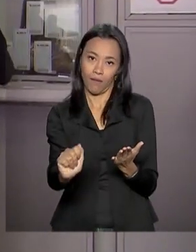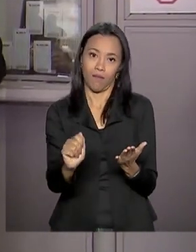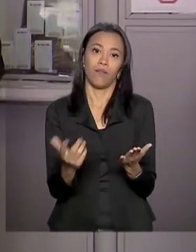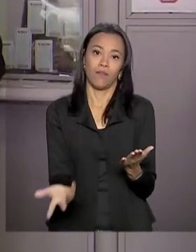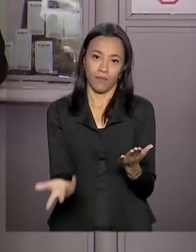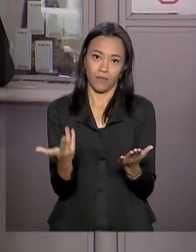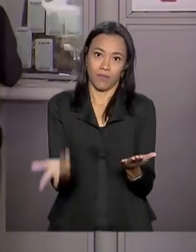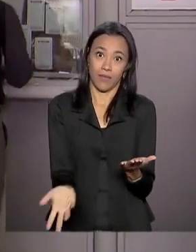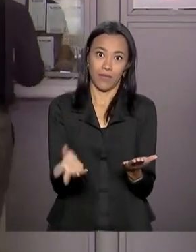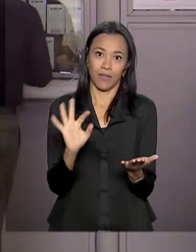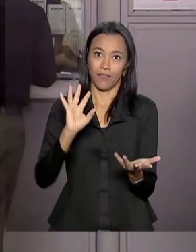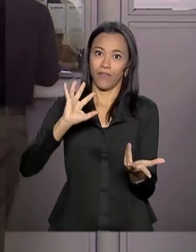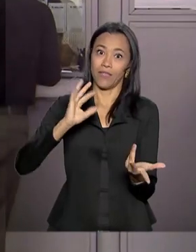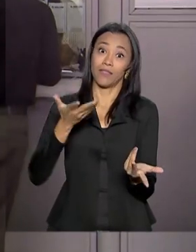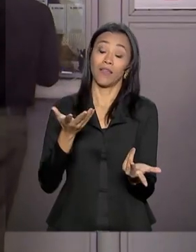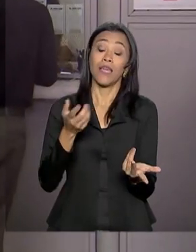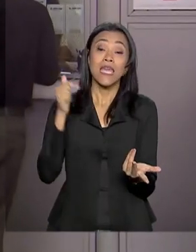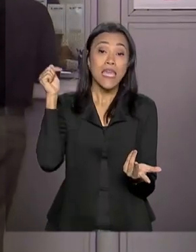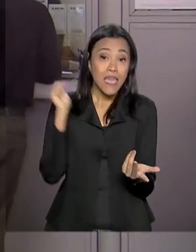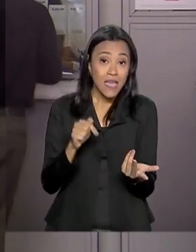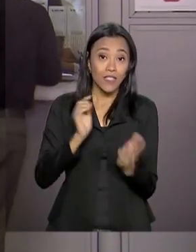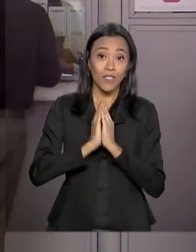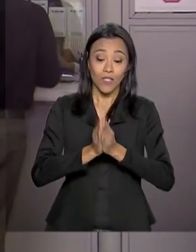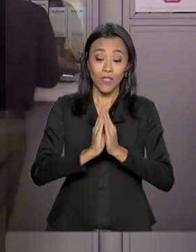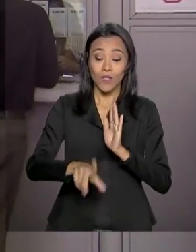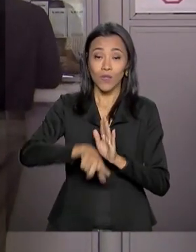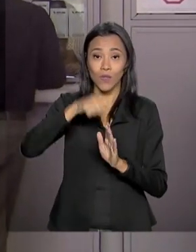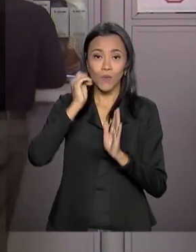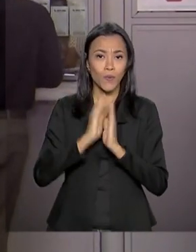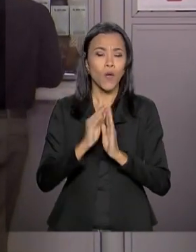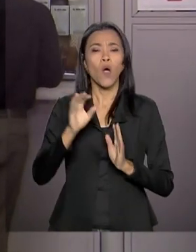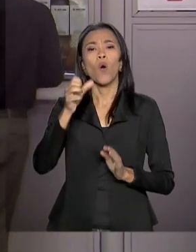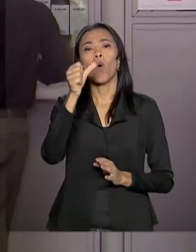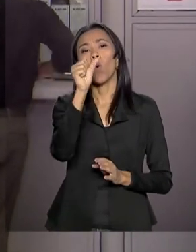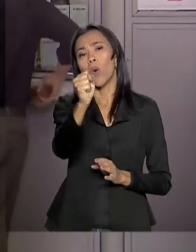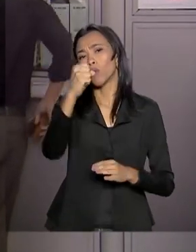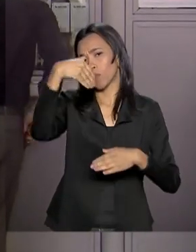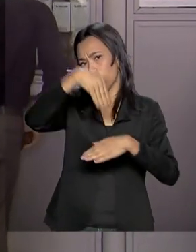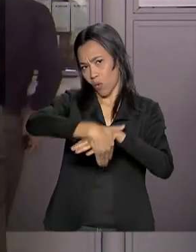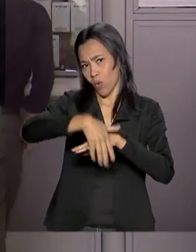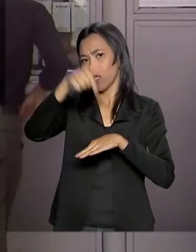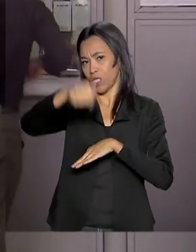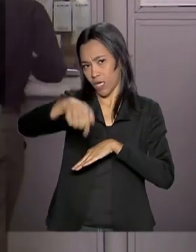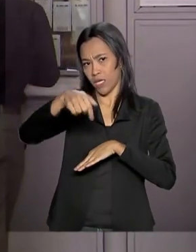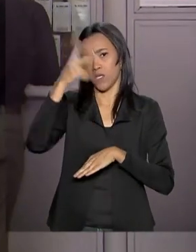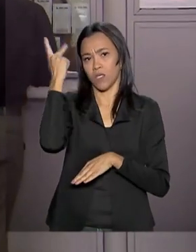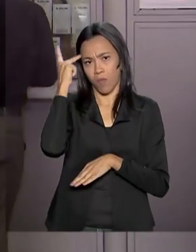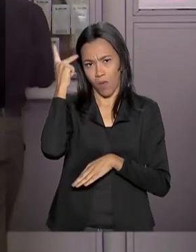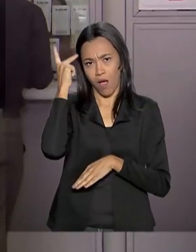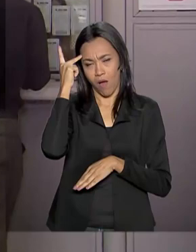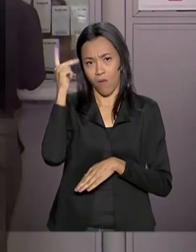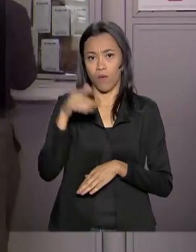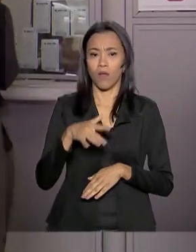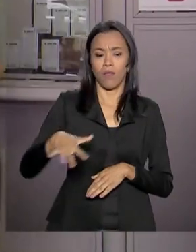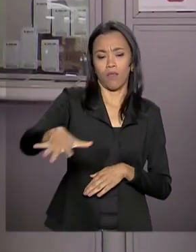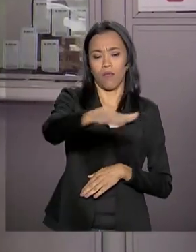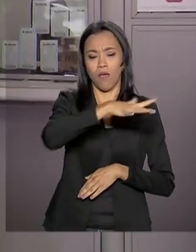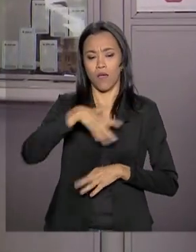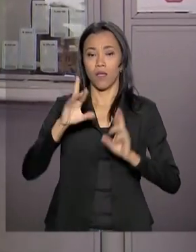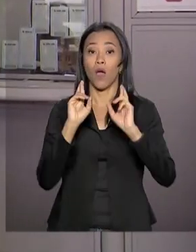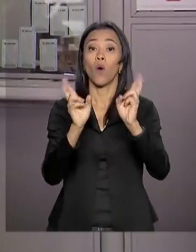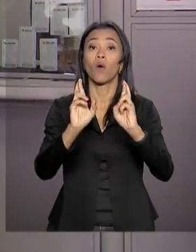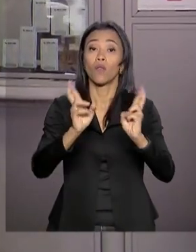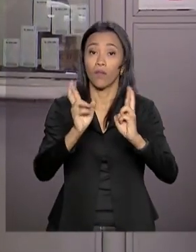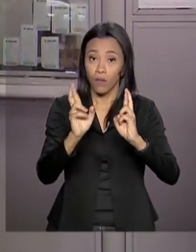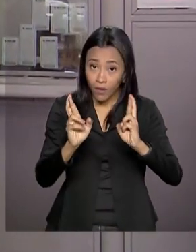sorteios da Mega da Virada. Este sorteio acontece logo mais às 8 horas da noite, aqui mesmo em São Paulo, no terminal rodoviário do Tietê,